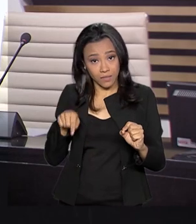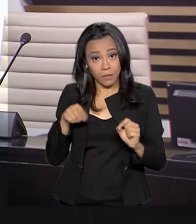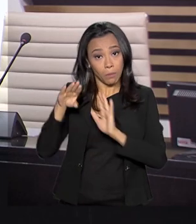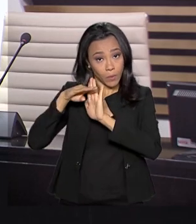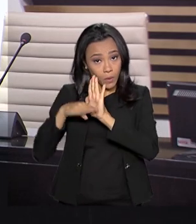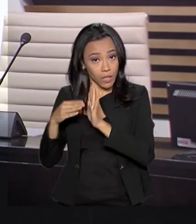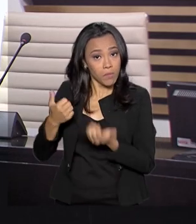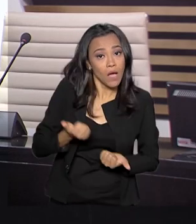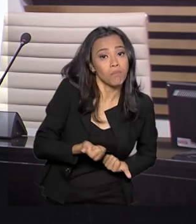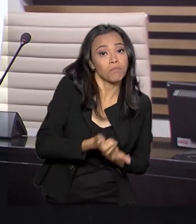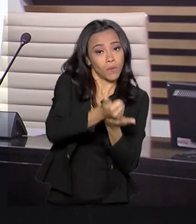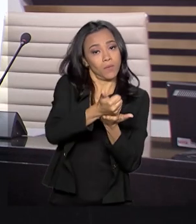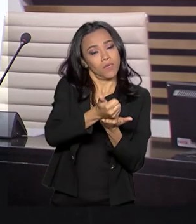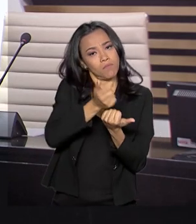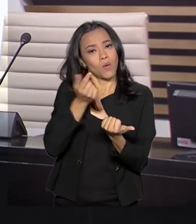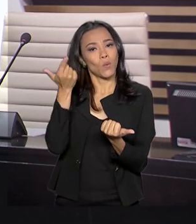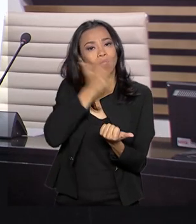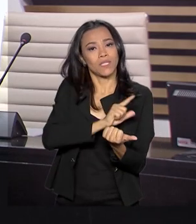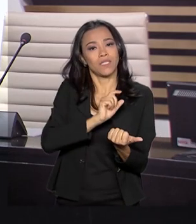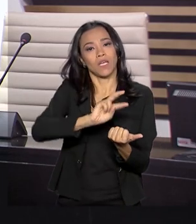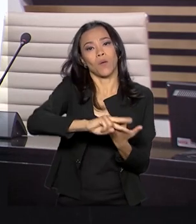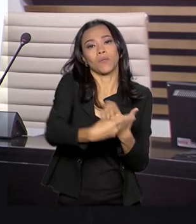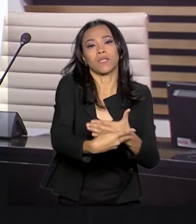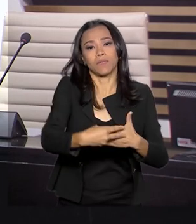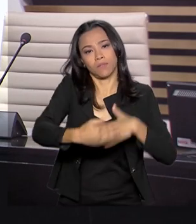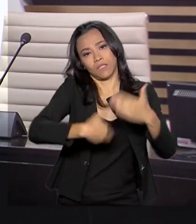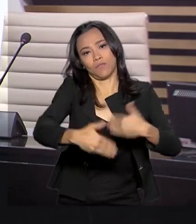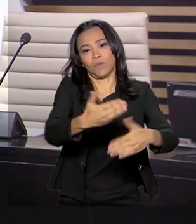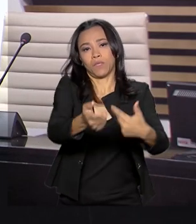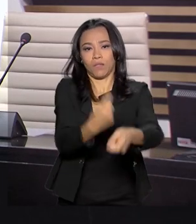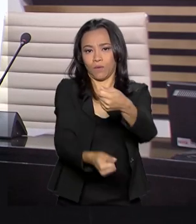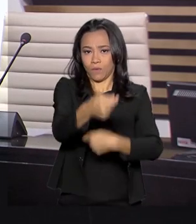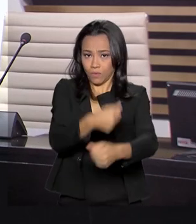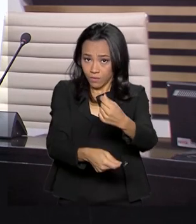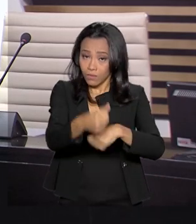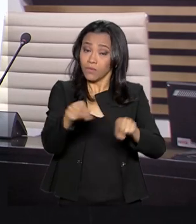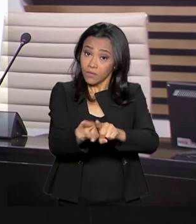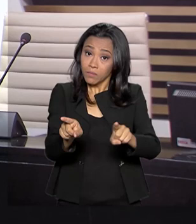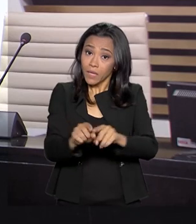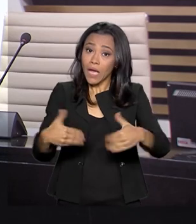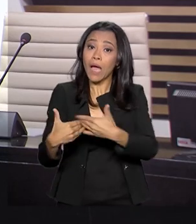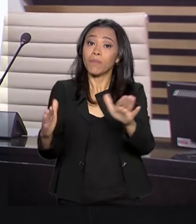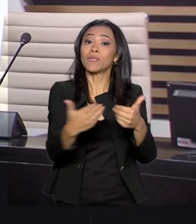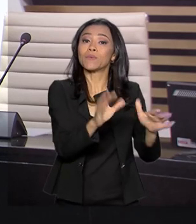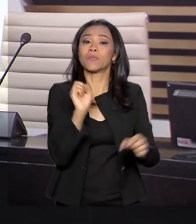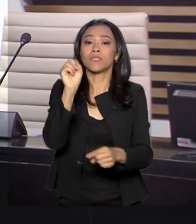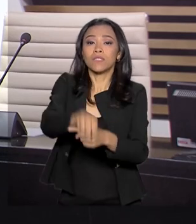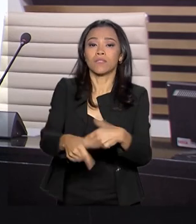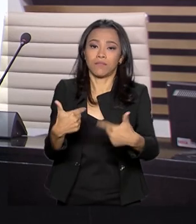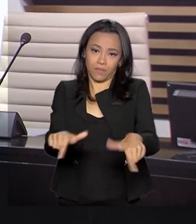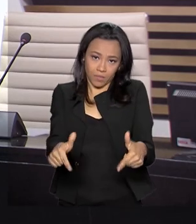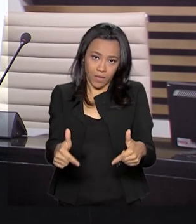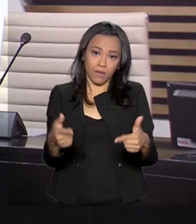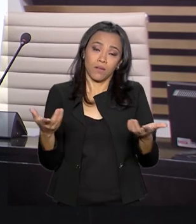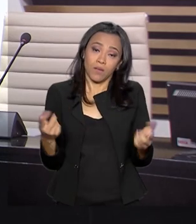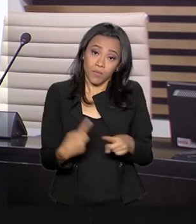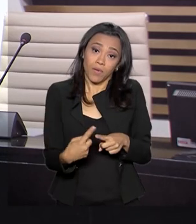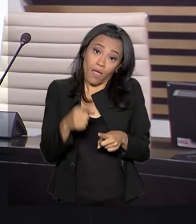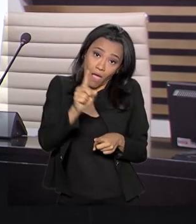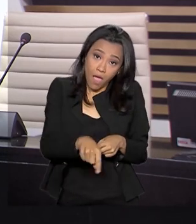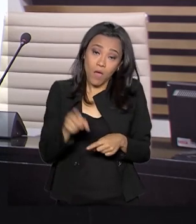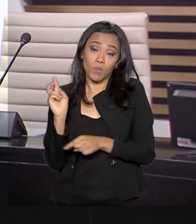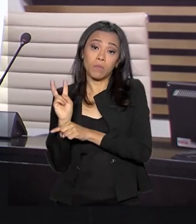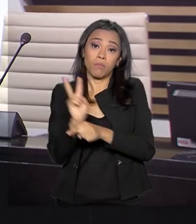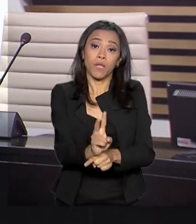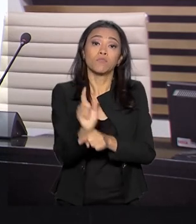este setor, gerando desenvolvimento econômico e, principalmente, emprego, já que esta se trata de uma linha de